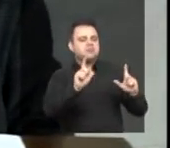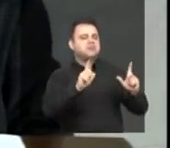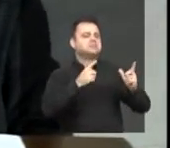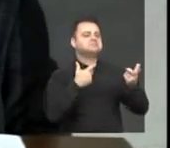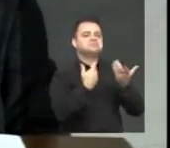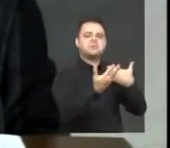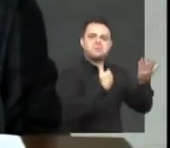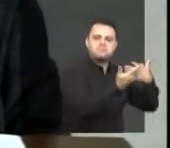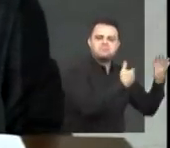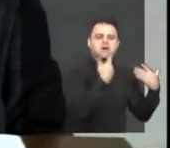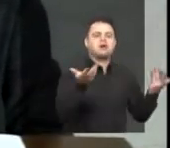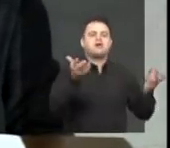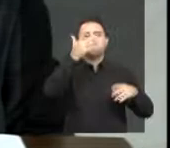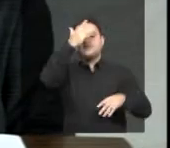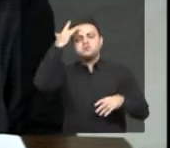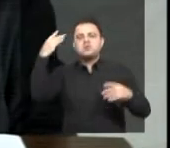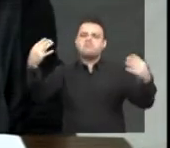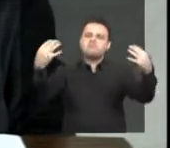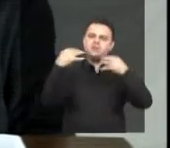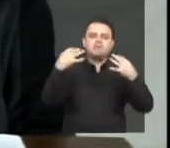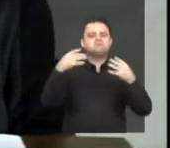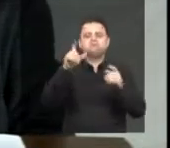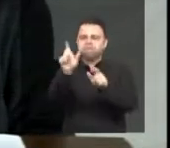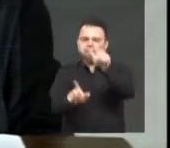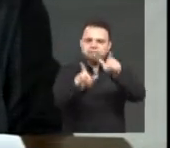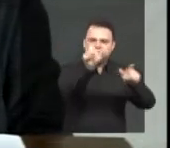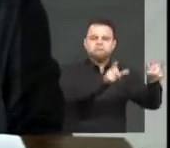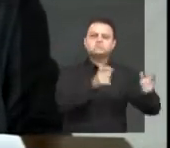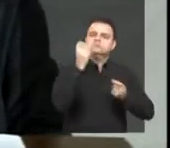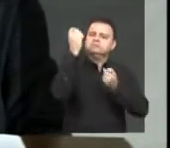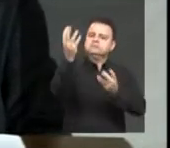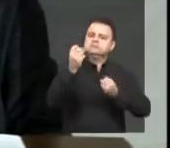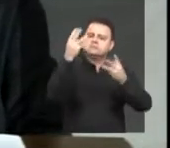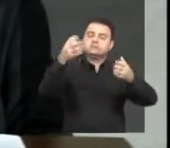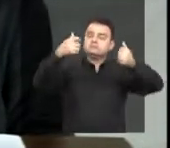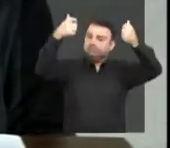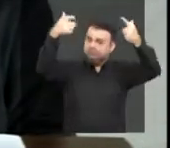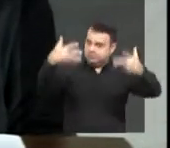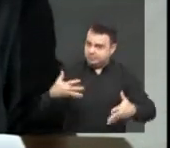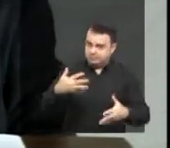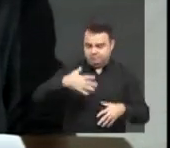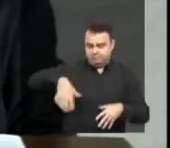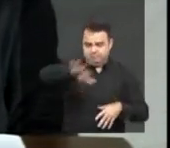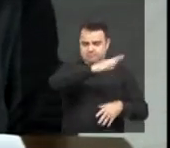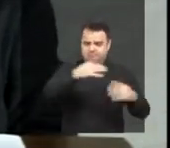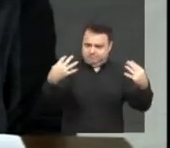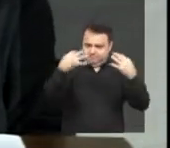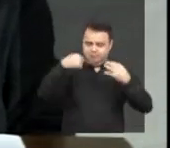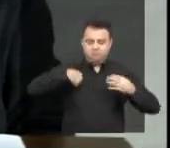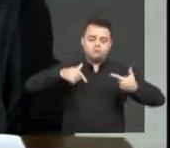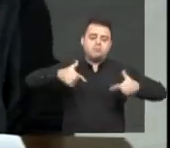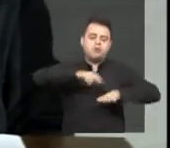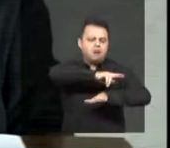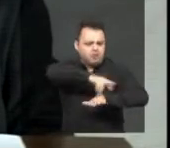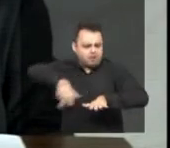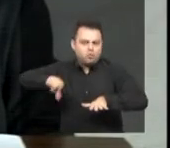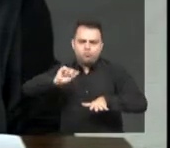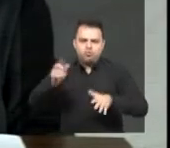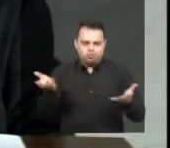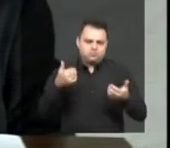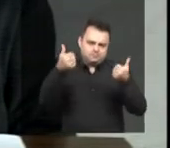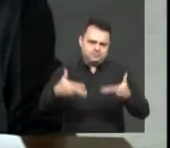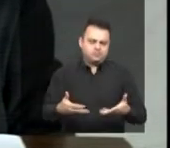espectadores também, os telespectadores, para poder passar um pouquinho do que a gente tem feito. Eu acho muito importante essa